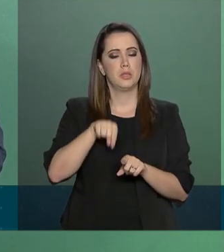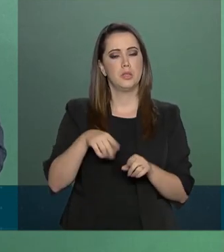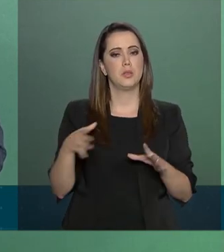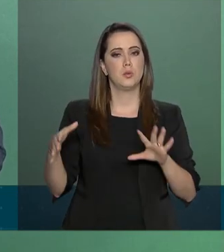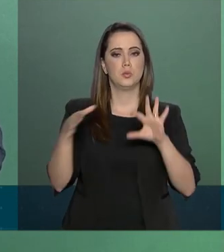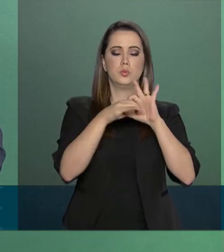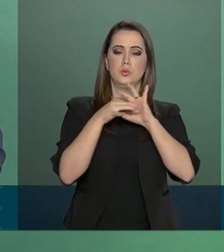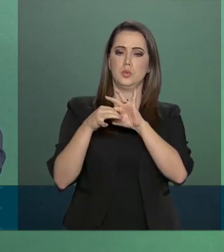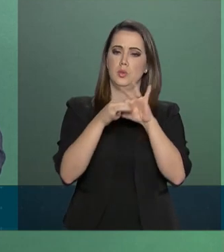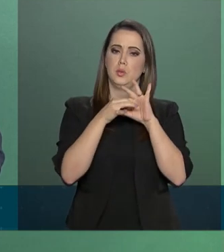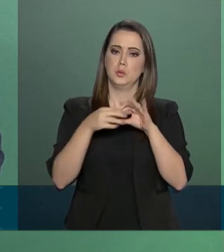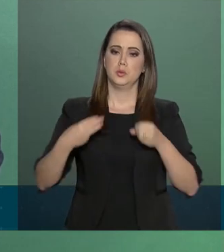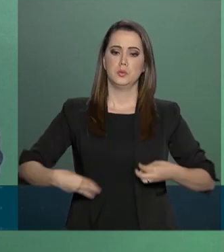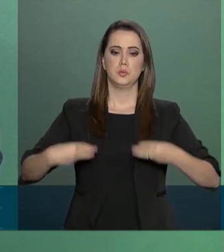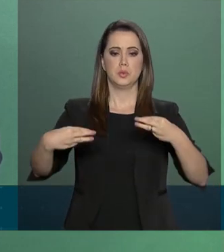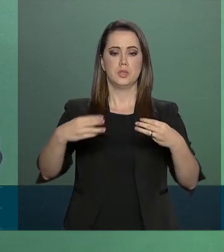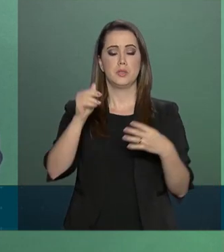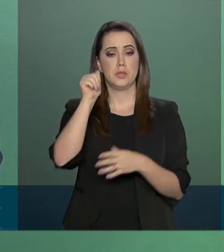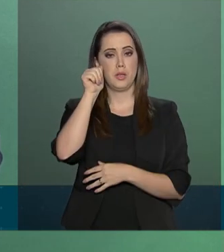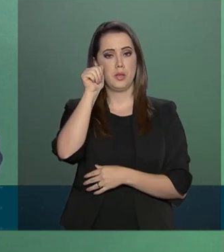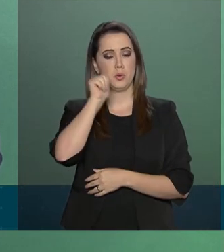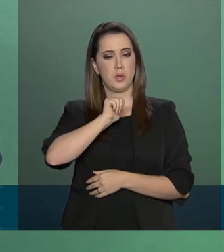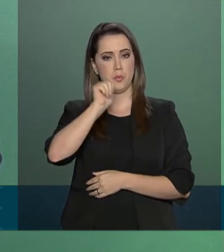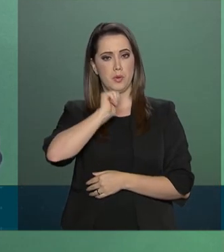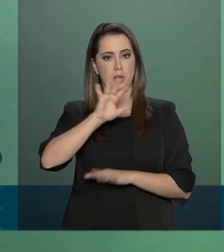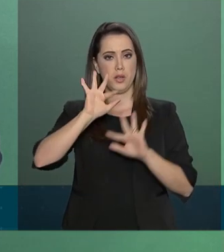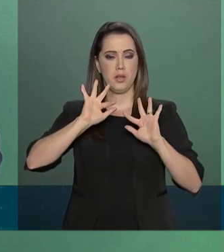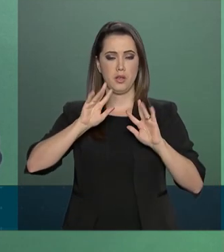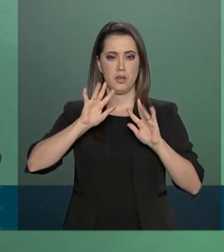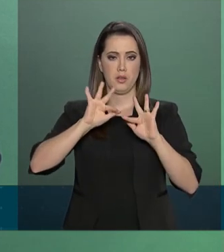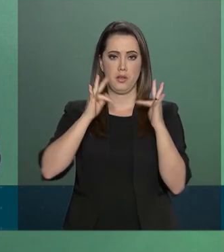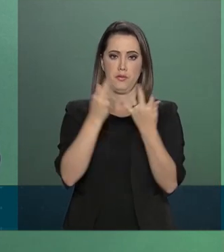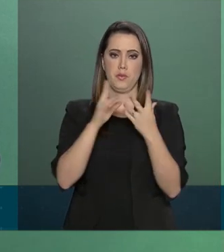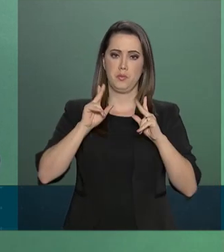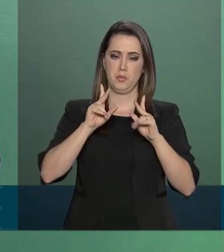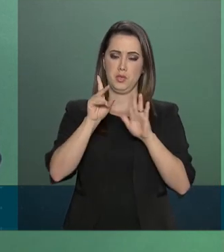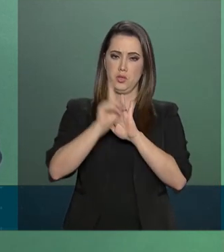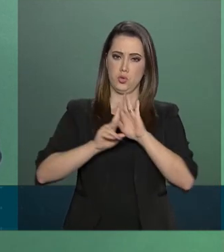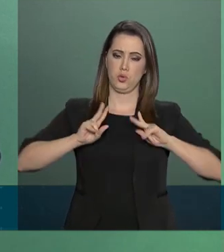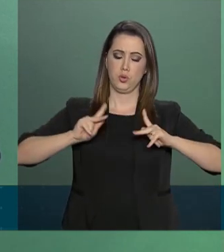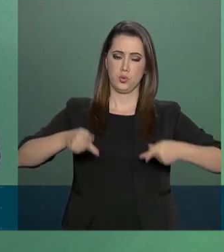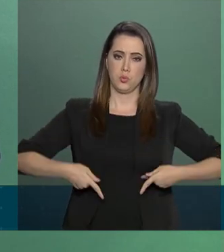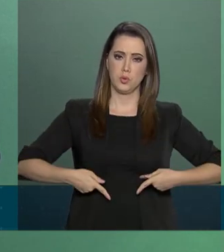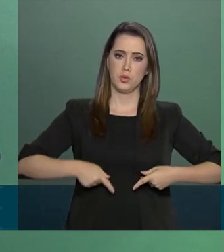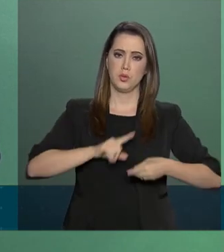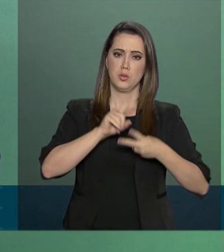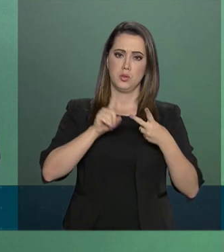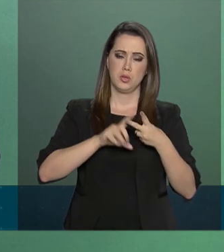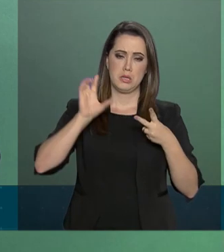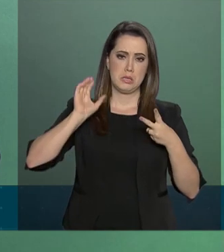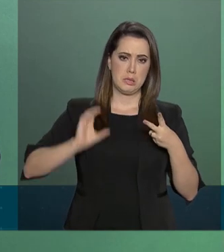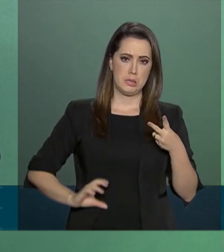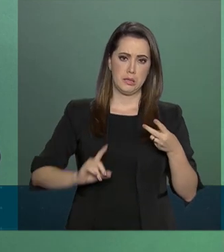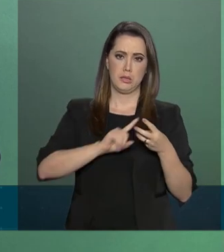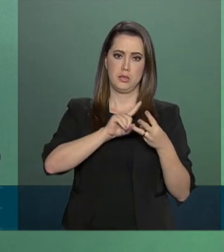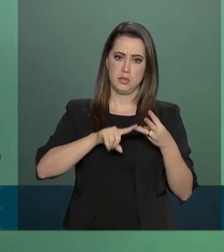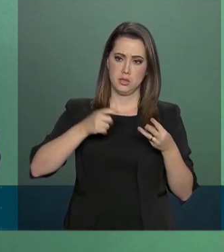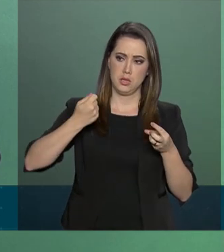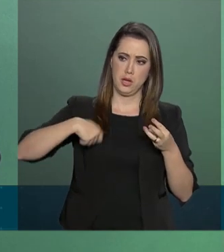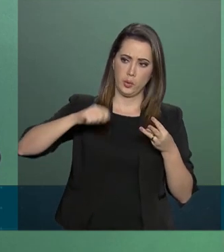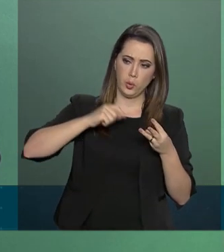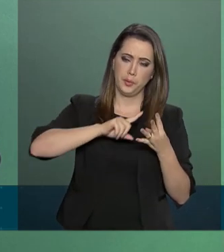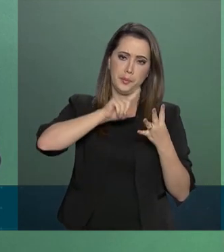parceria dos Ministérios da Mulher, da Família e dos Direitos Humanos, Cidadania, Economia,